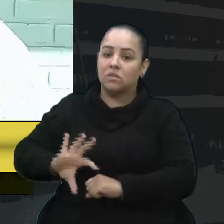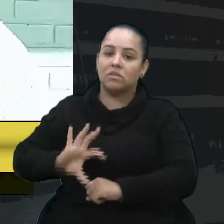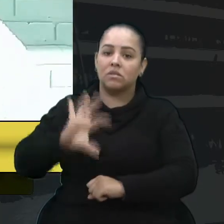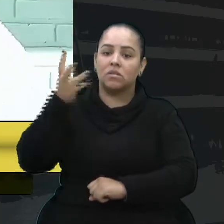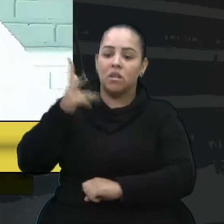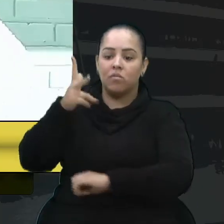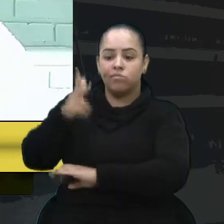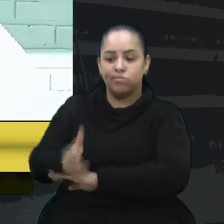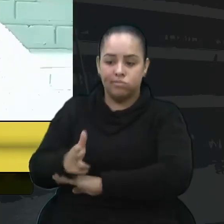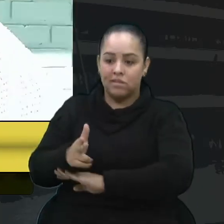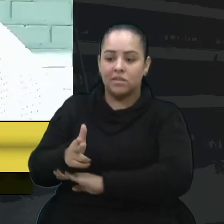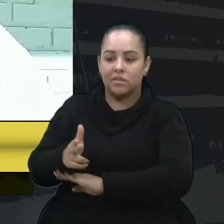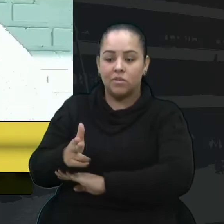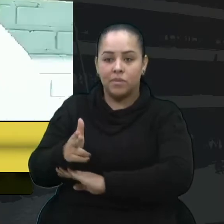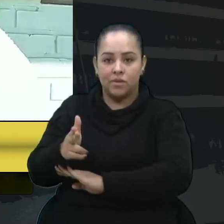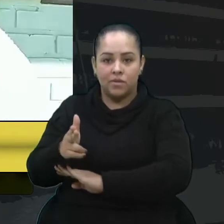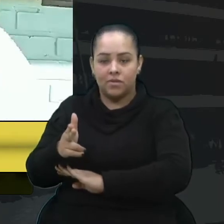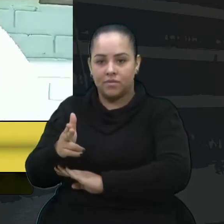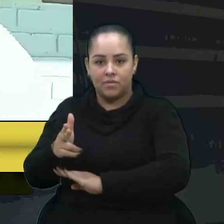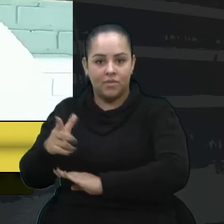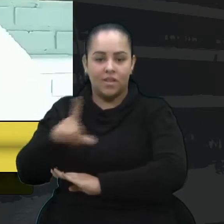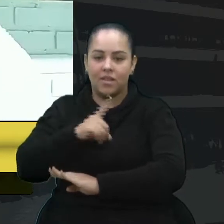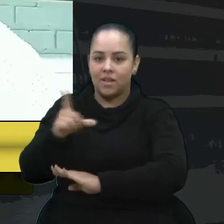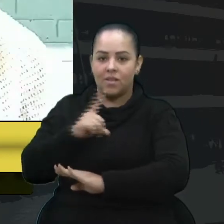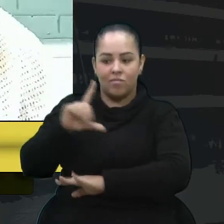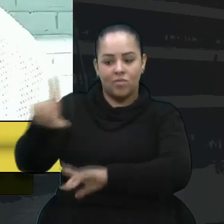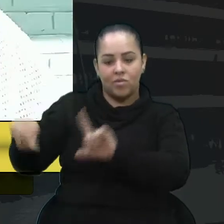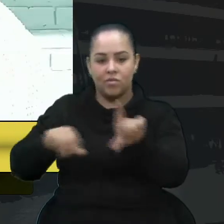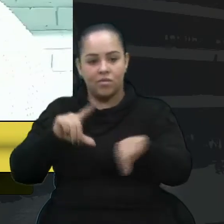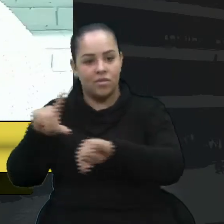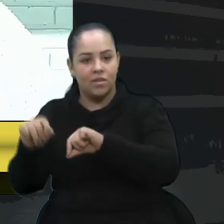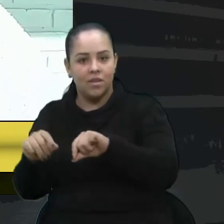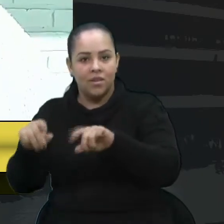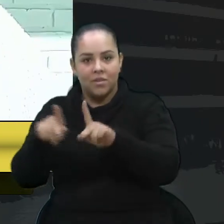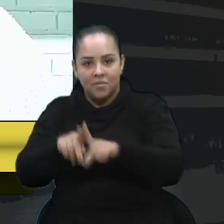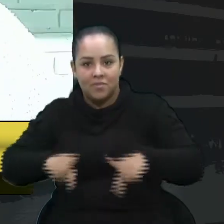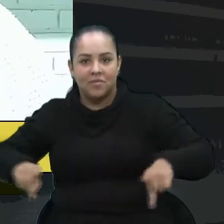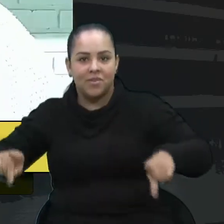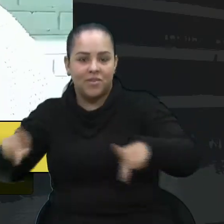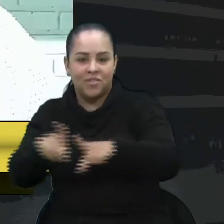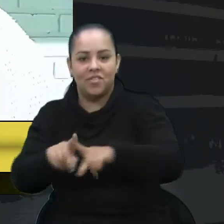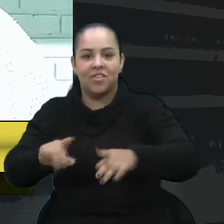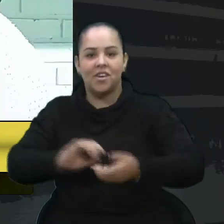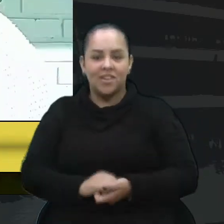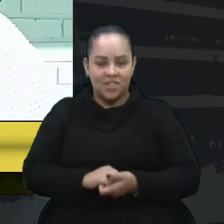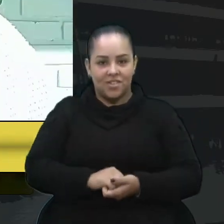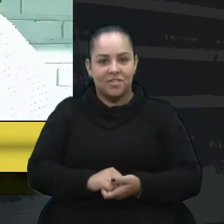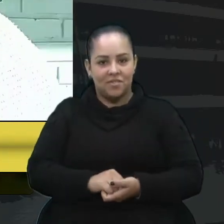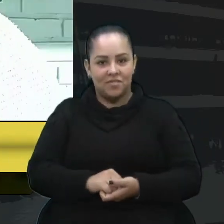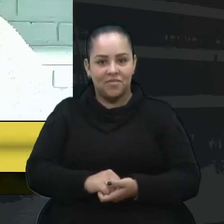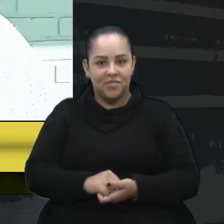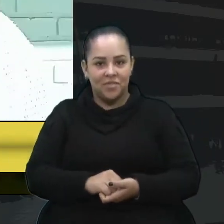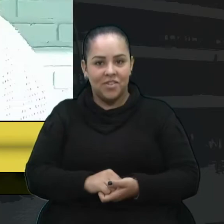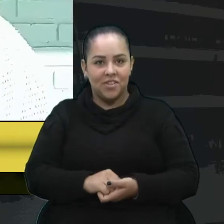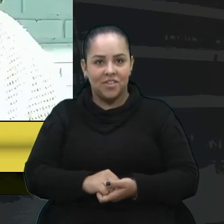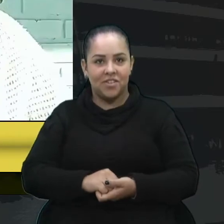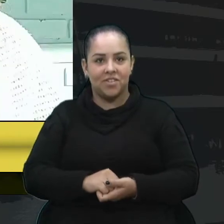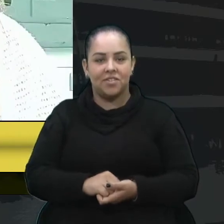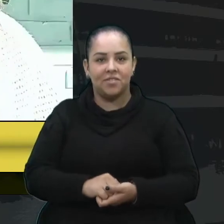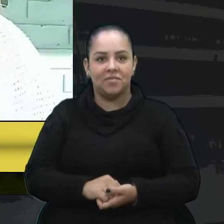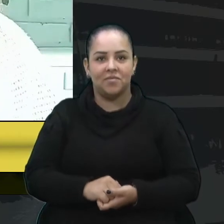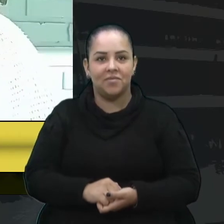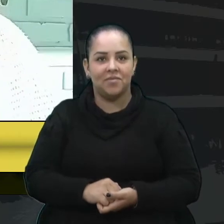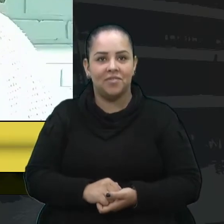Nesse... no público. Mas a gente fica muito feliz, né? Da vacinação, e a gente espera, a gente espera, né? Que chegue